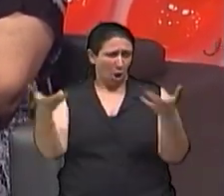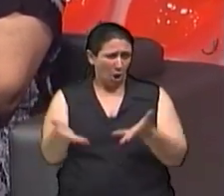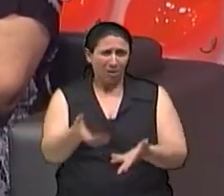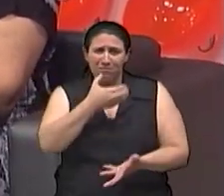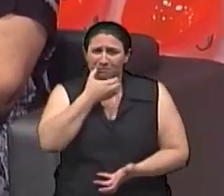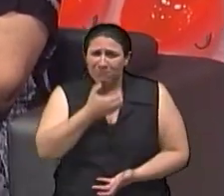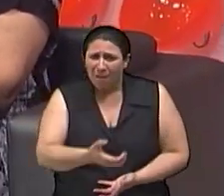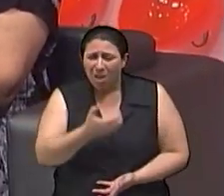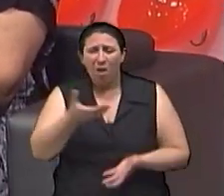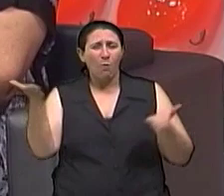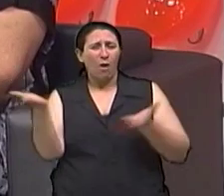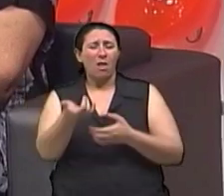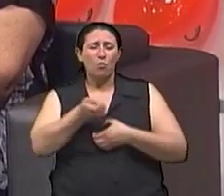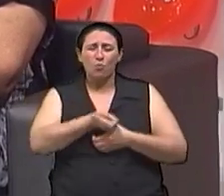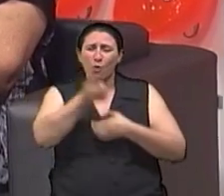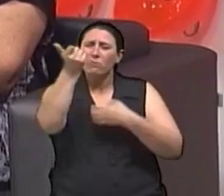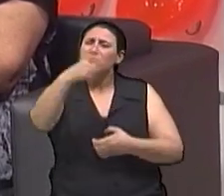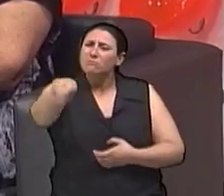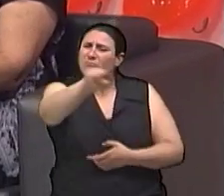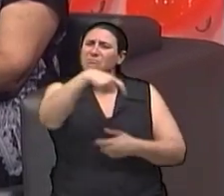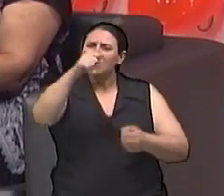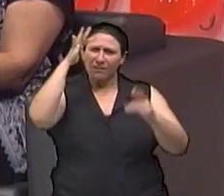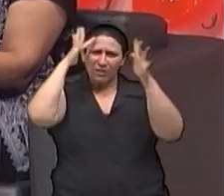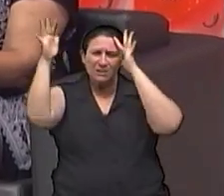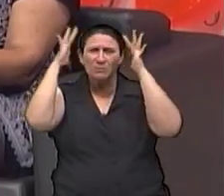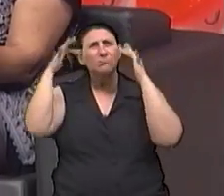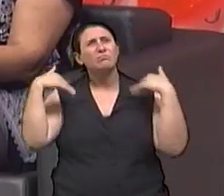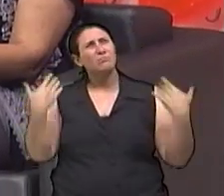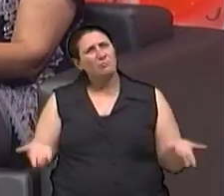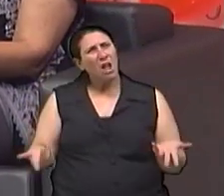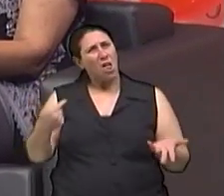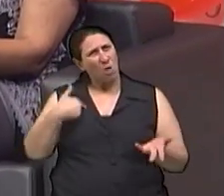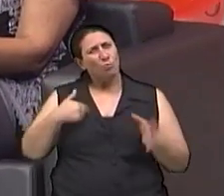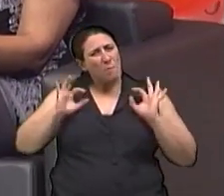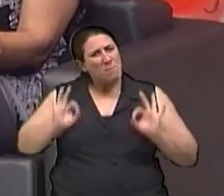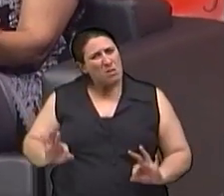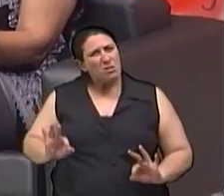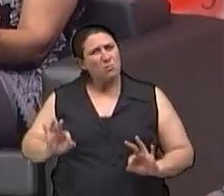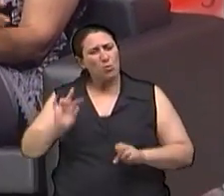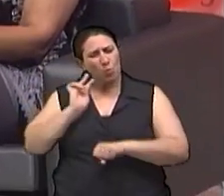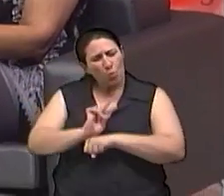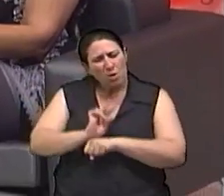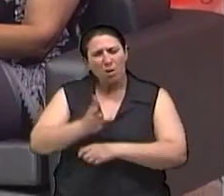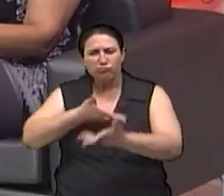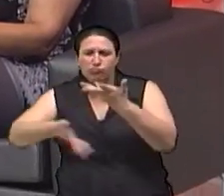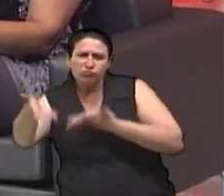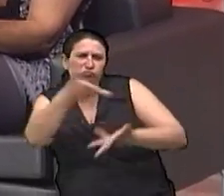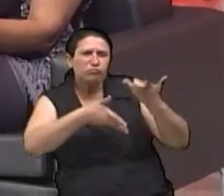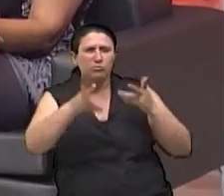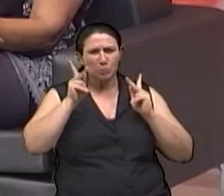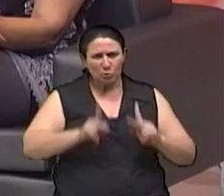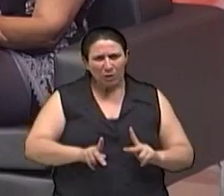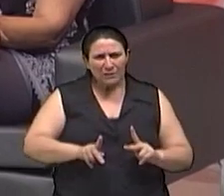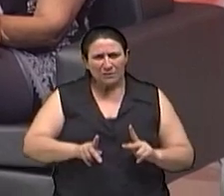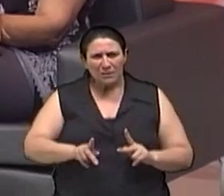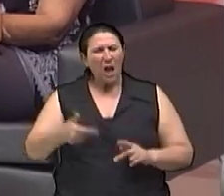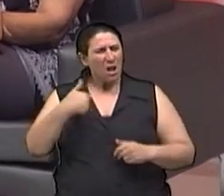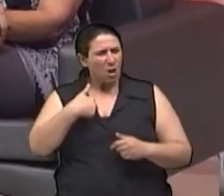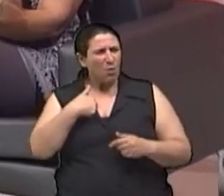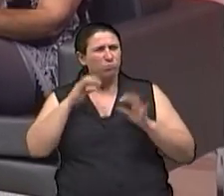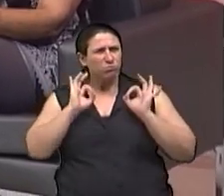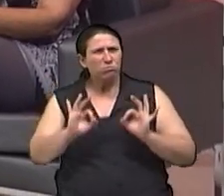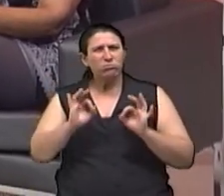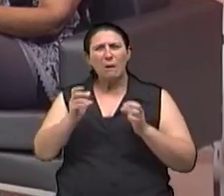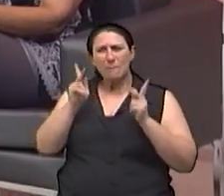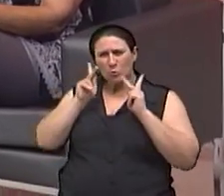ano Faça uma reflexão Será que eu estou trocando mesmo com as pessoas? Será que eu estou recebendo o que elas estão me oferecendo?